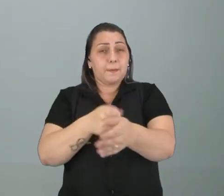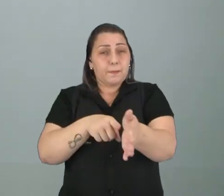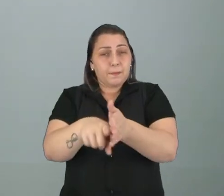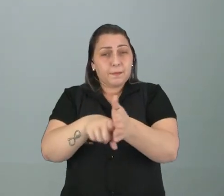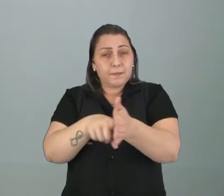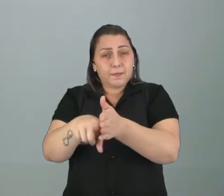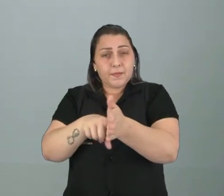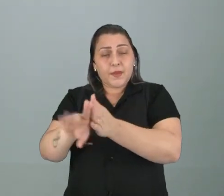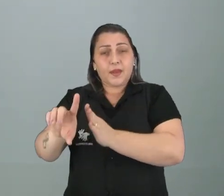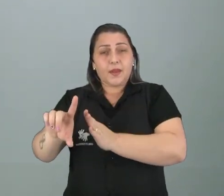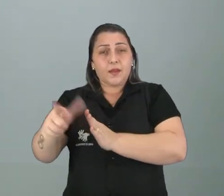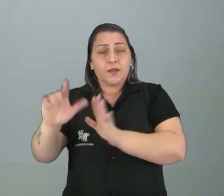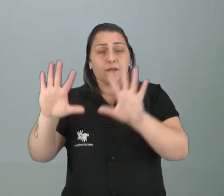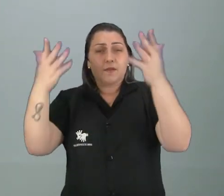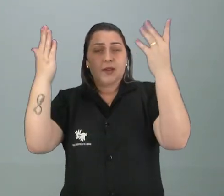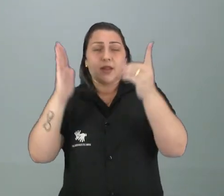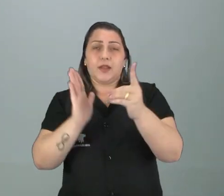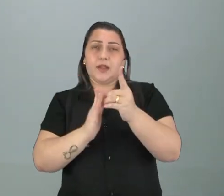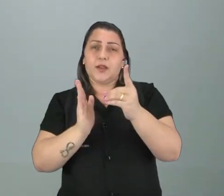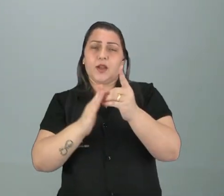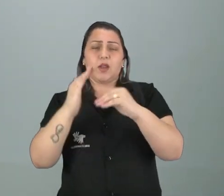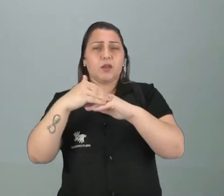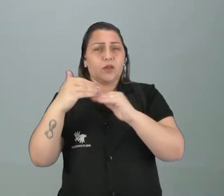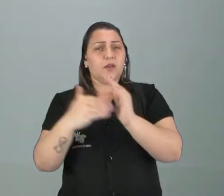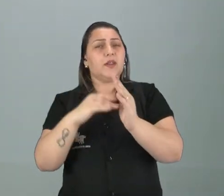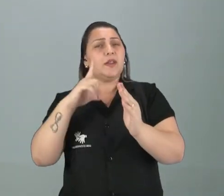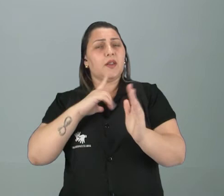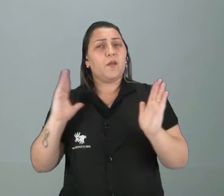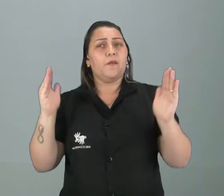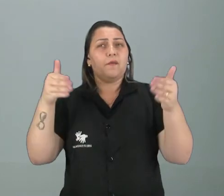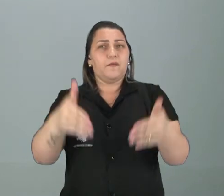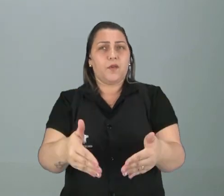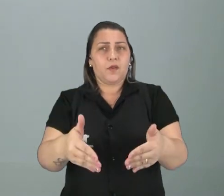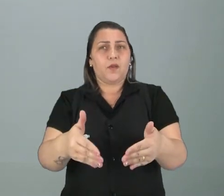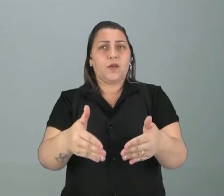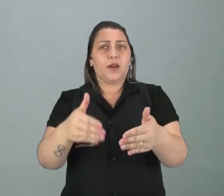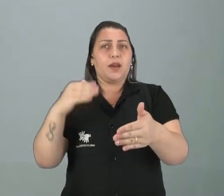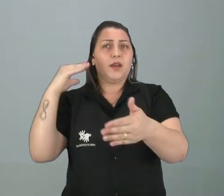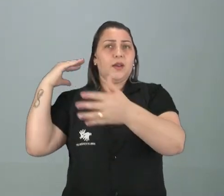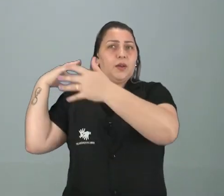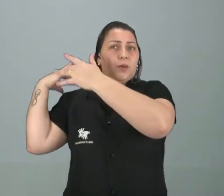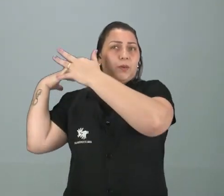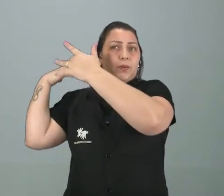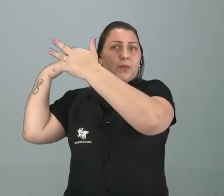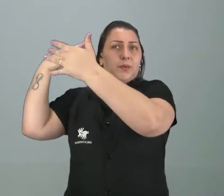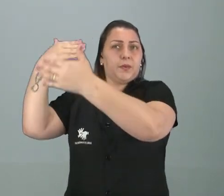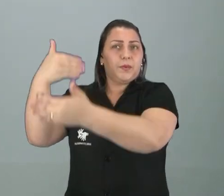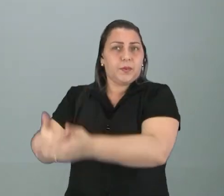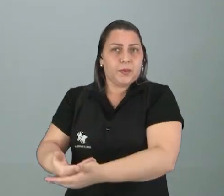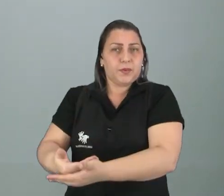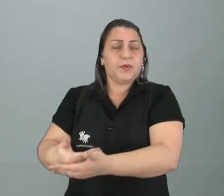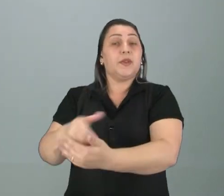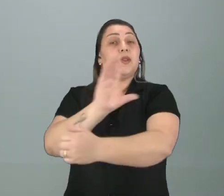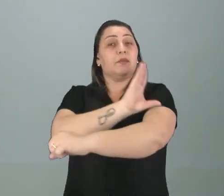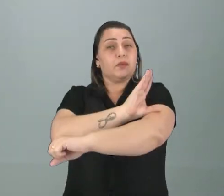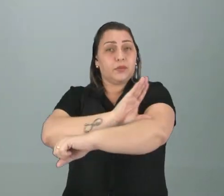festas aí, festas indígenas, todas têm um foco de quê? de recapitular, né, de voltar à cultura, de